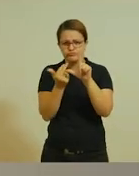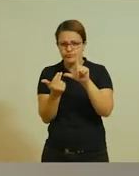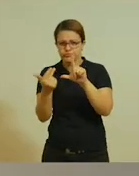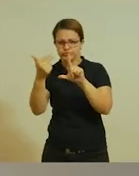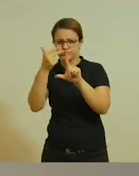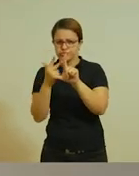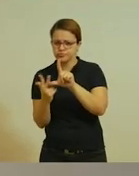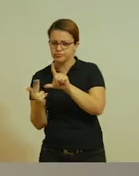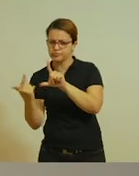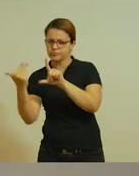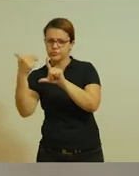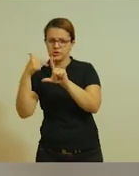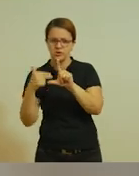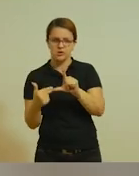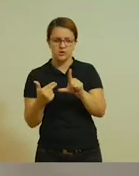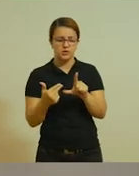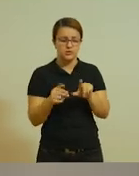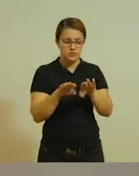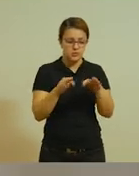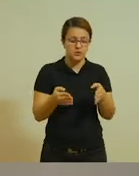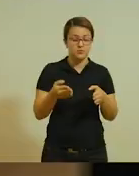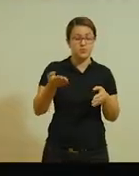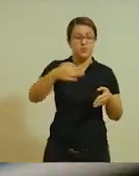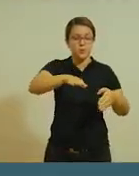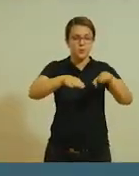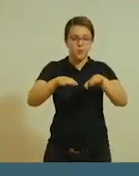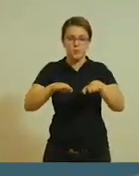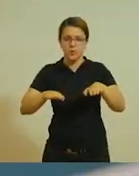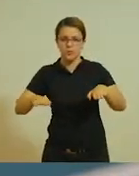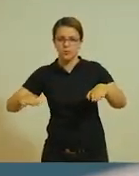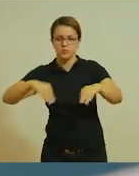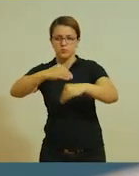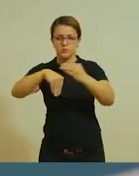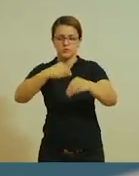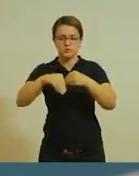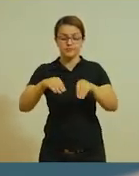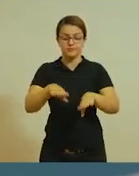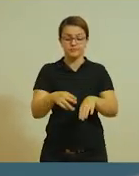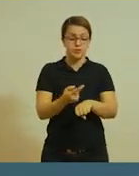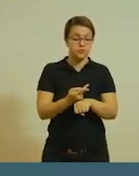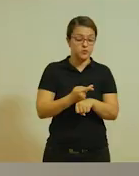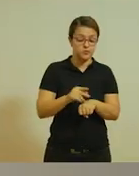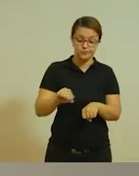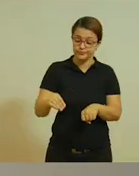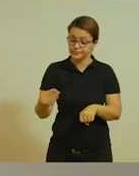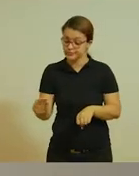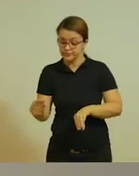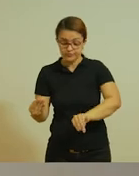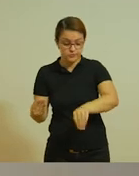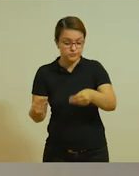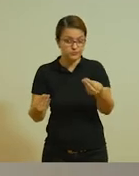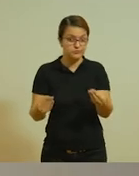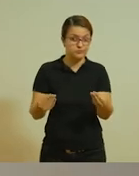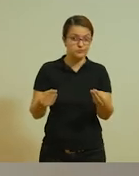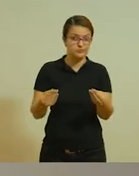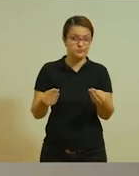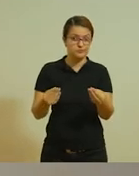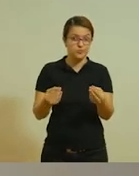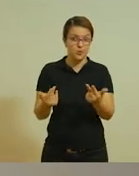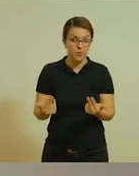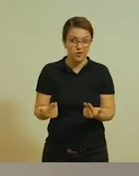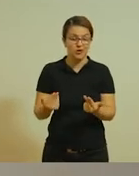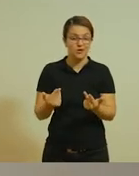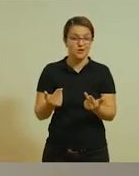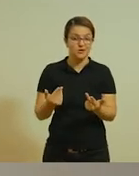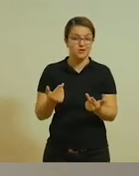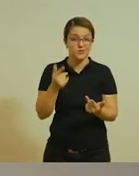recorte, espalhe sobre a mesa, procurem. Vamos achar. Ganha quem achar o maior